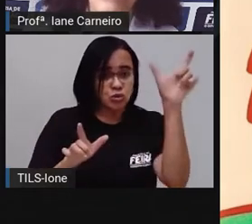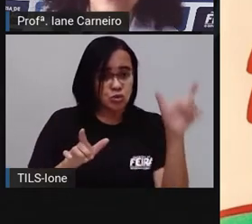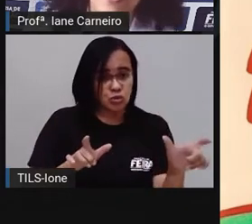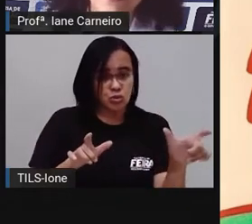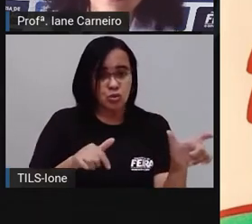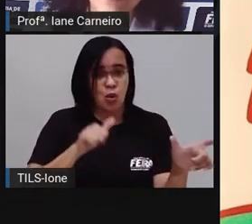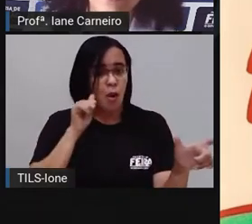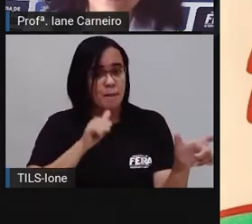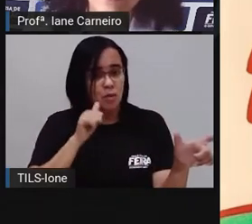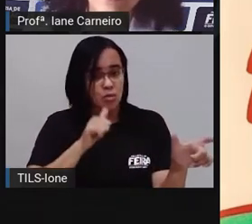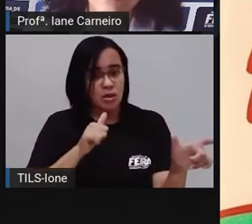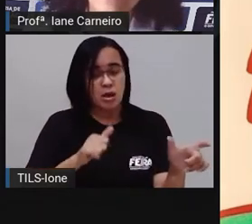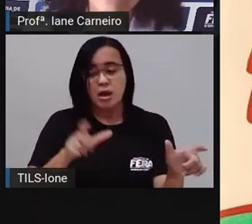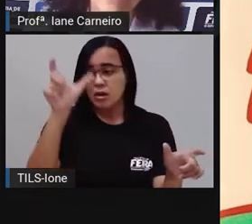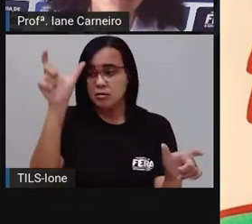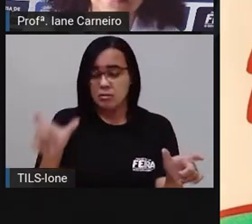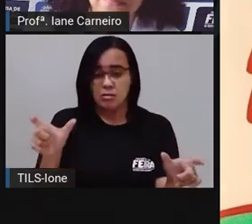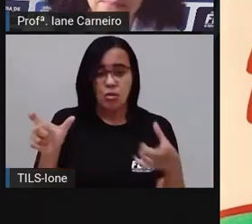apaixonados.